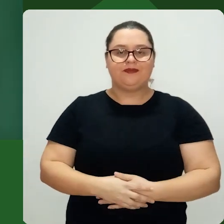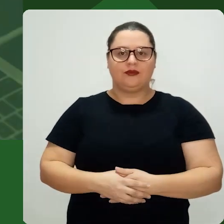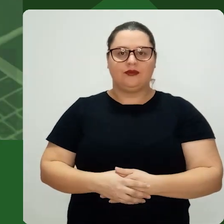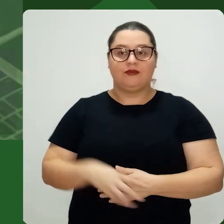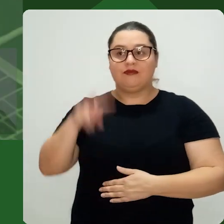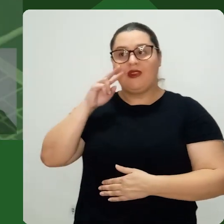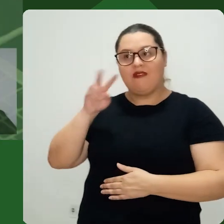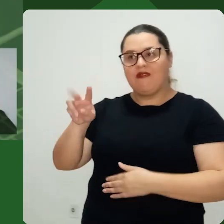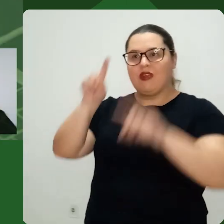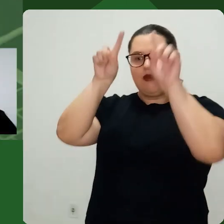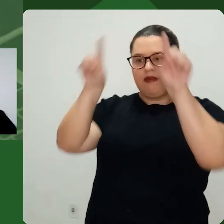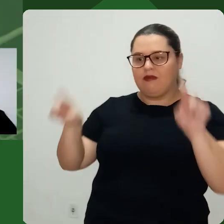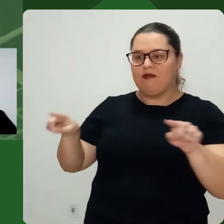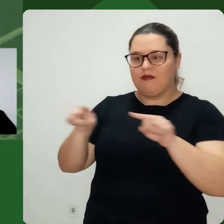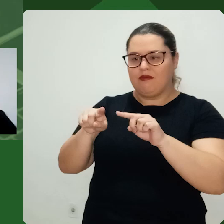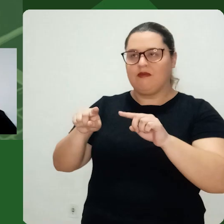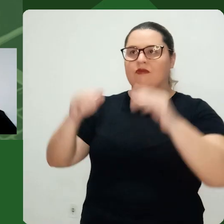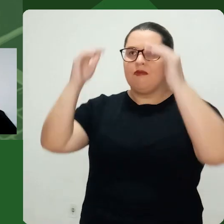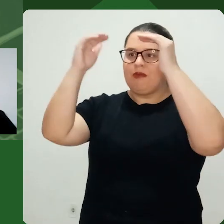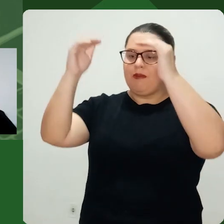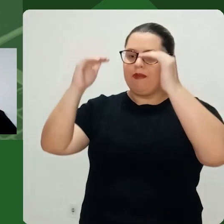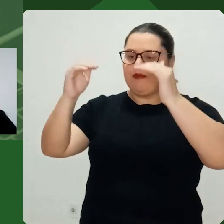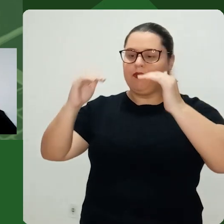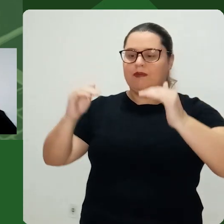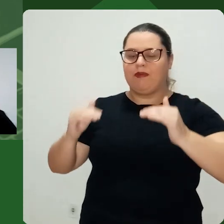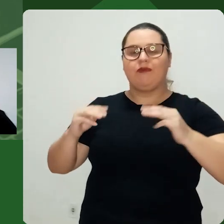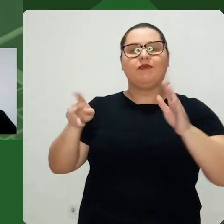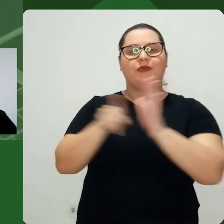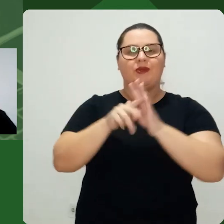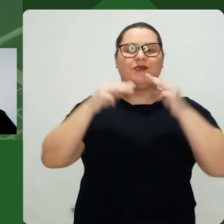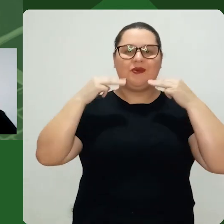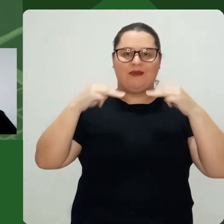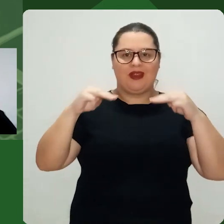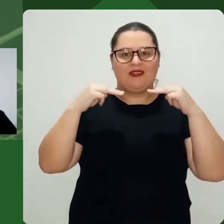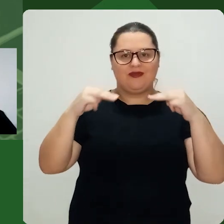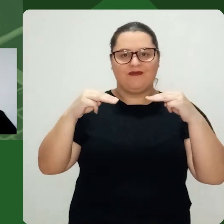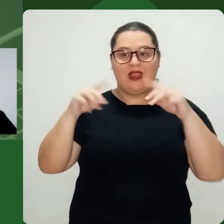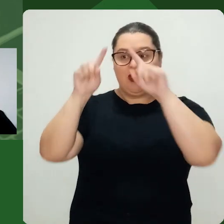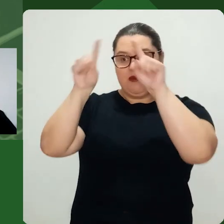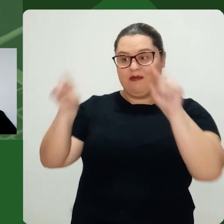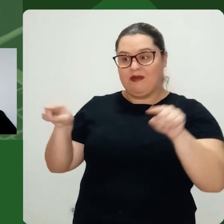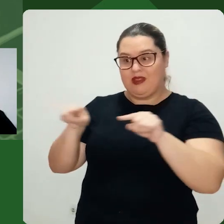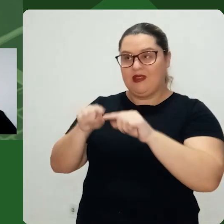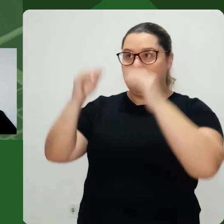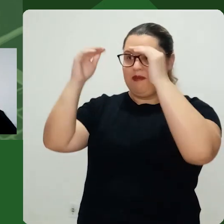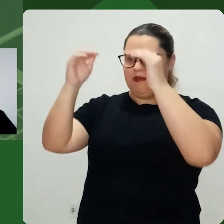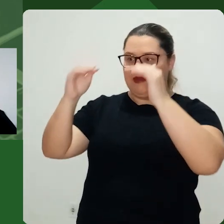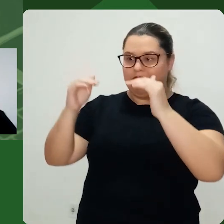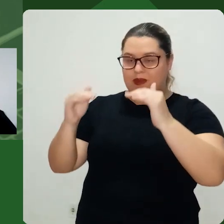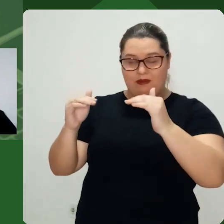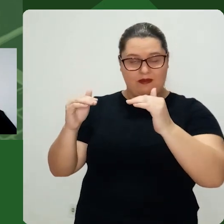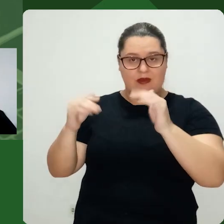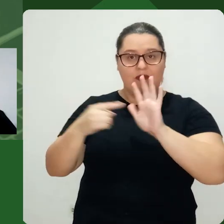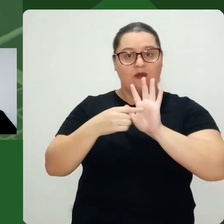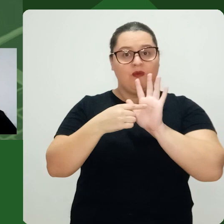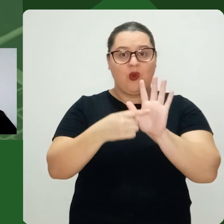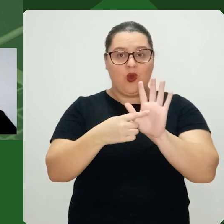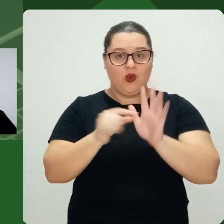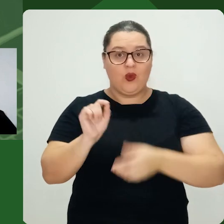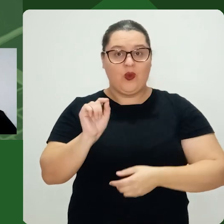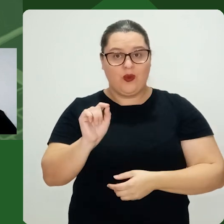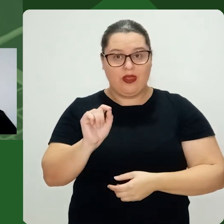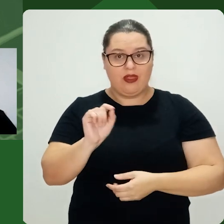A pirâmide do marketing, essa pirâmide nada mais é, nada mais nos